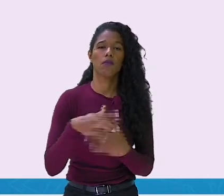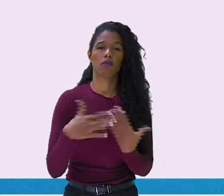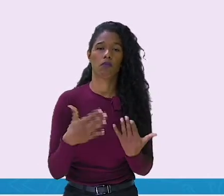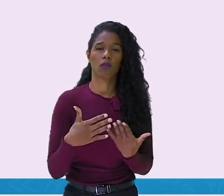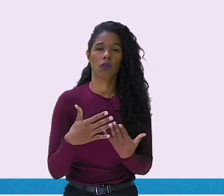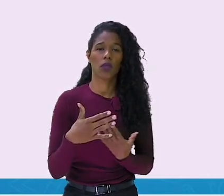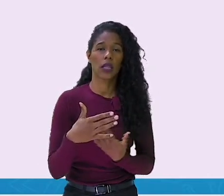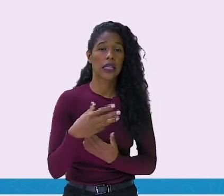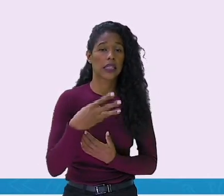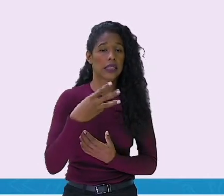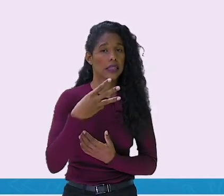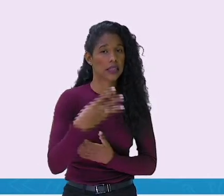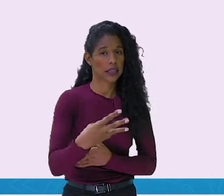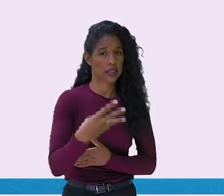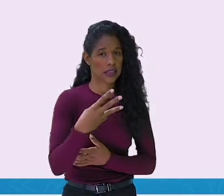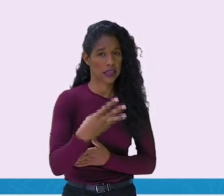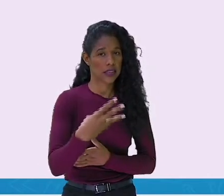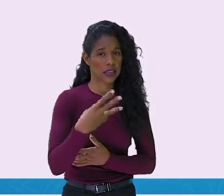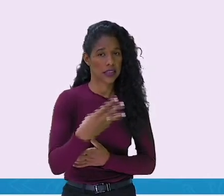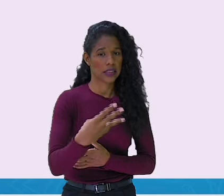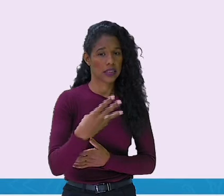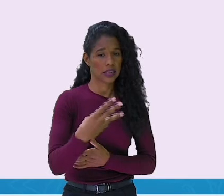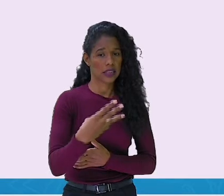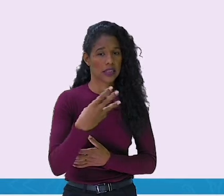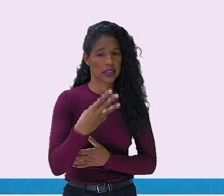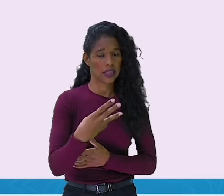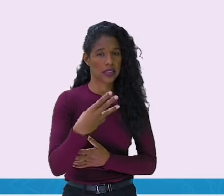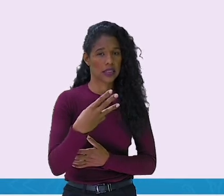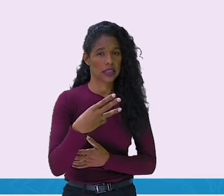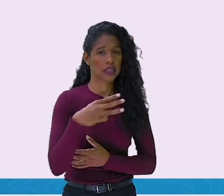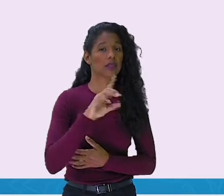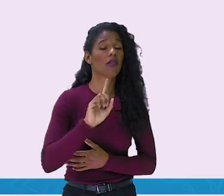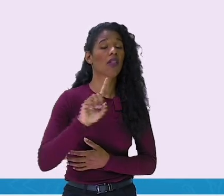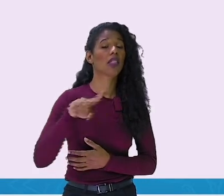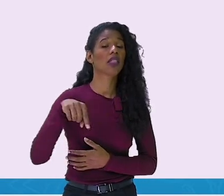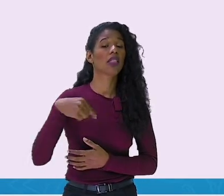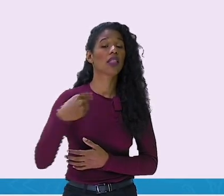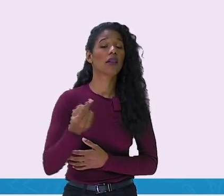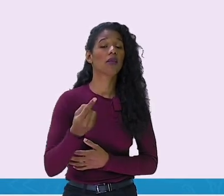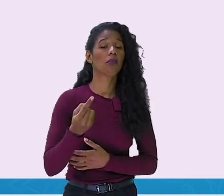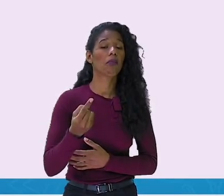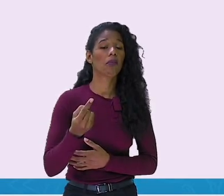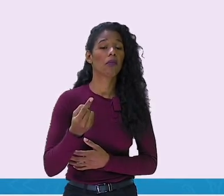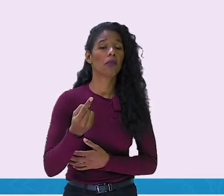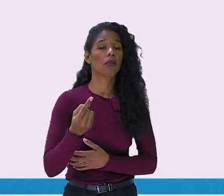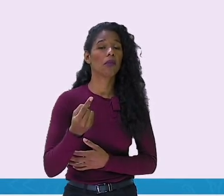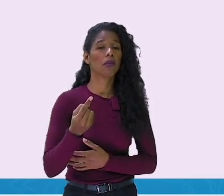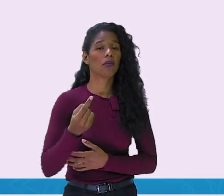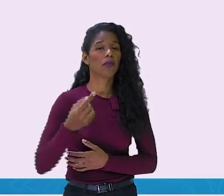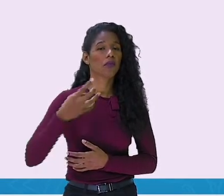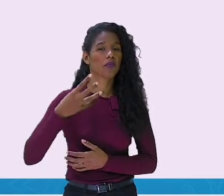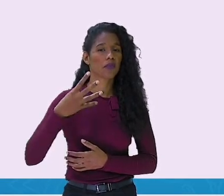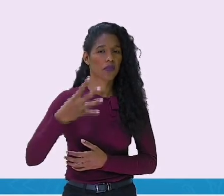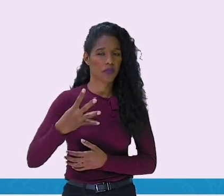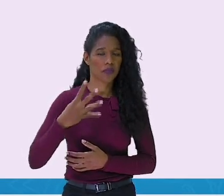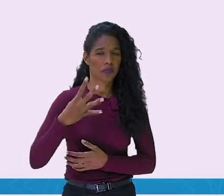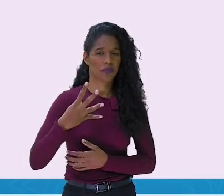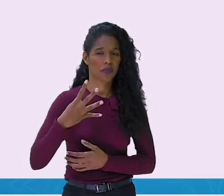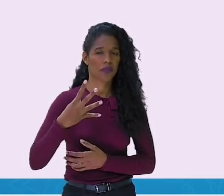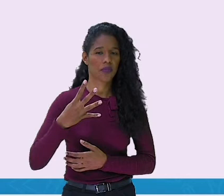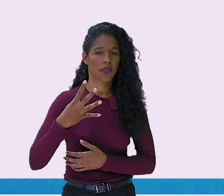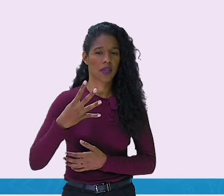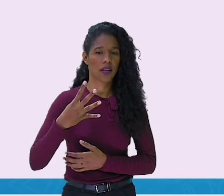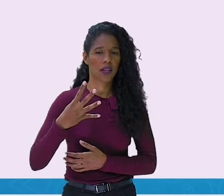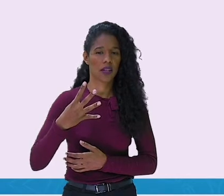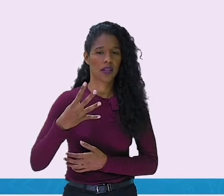É o 3. E depois do 3? O 4.